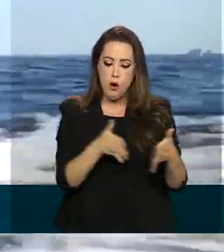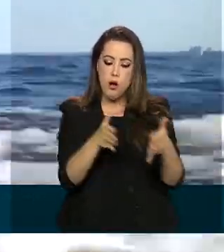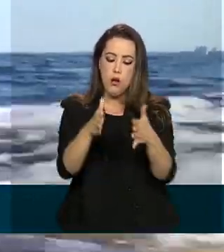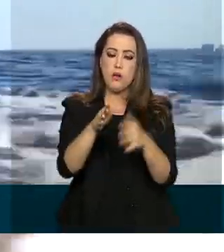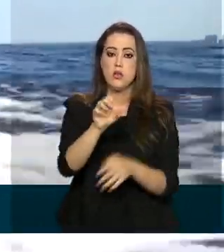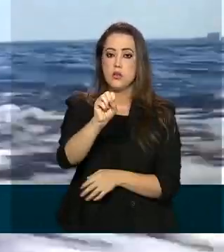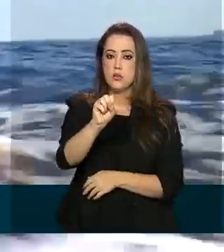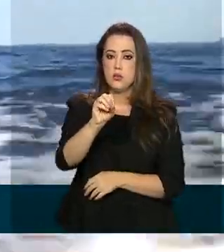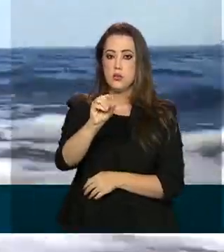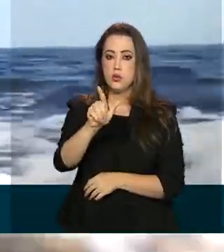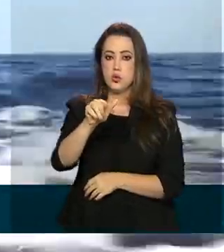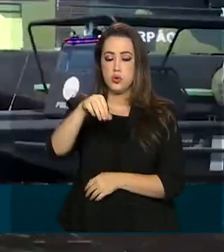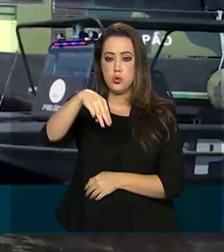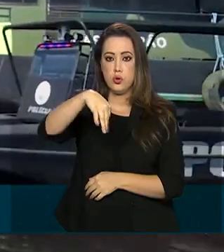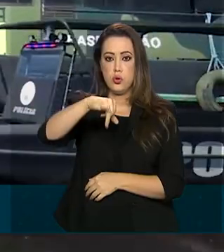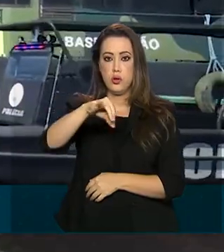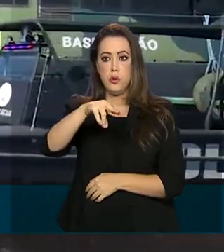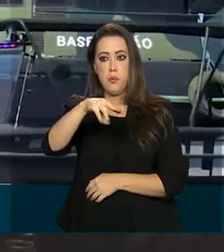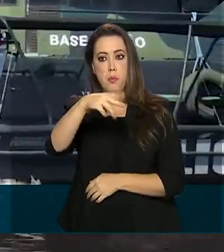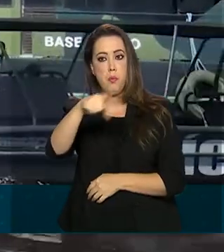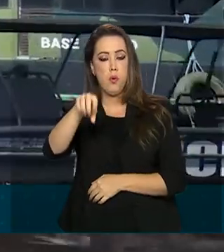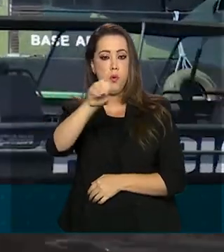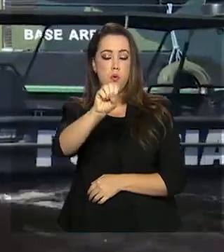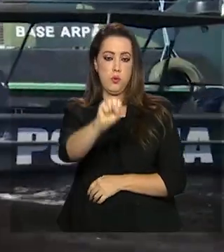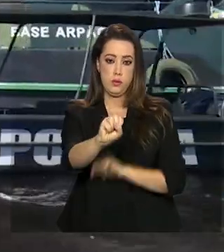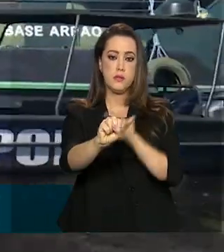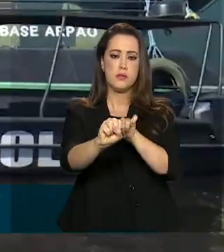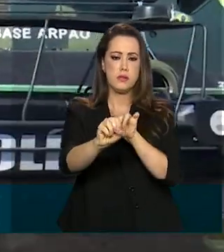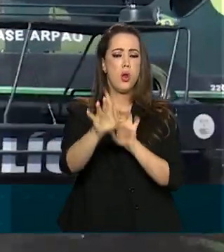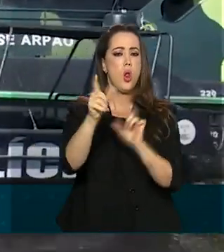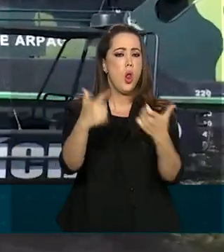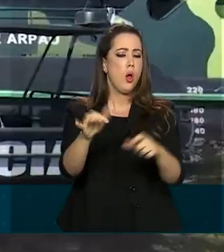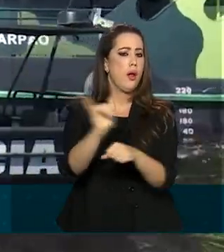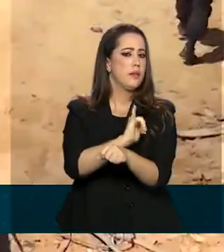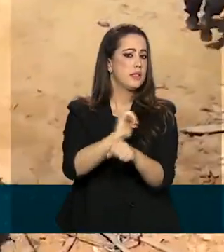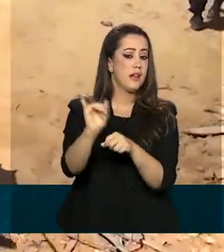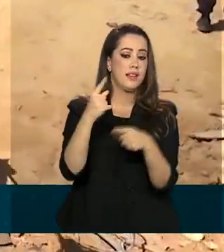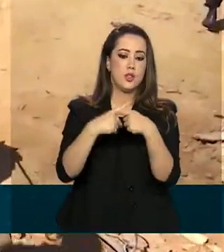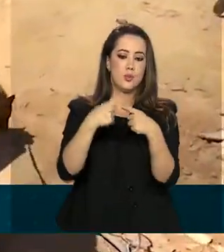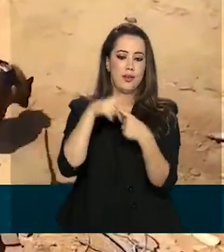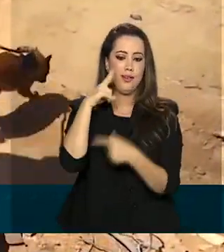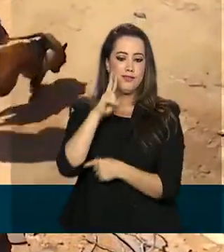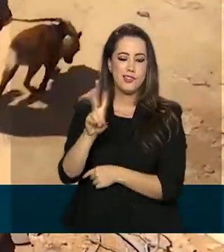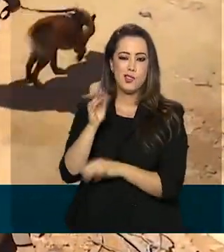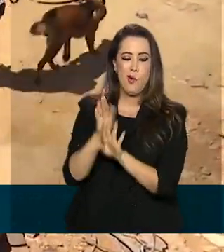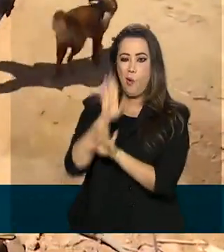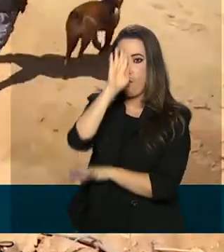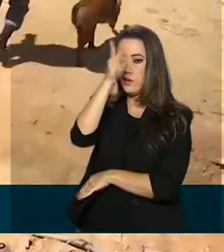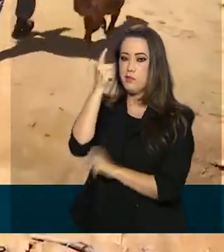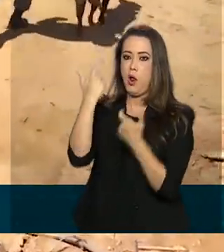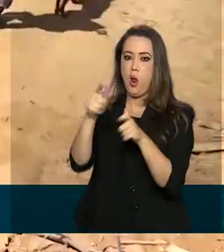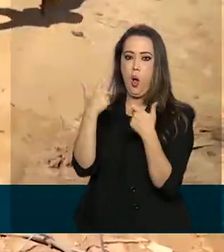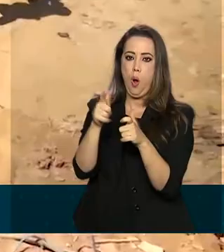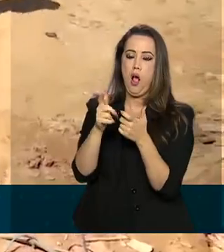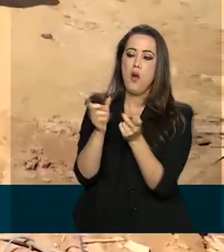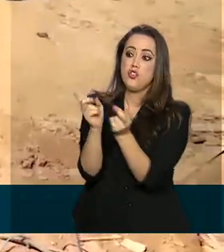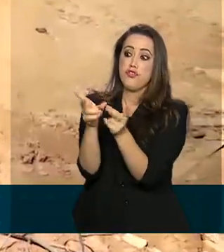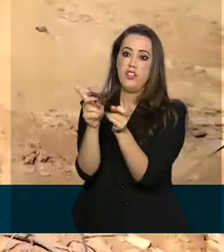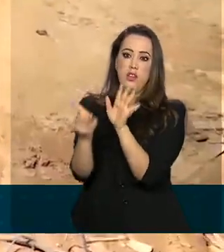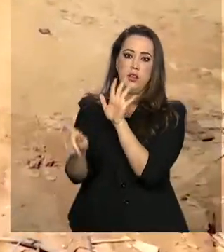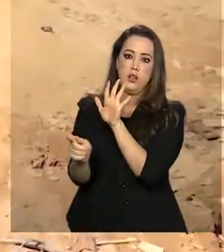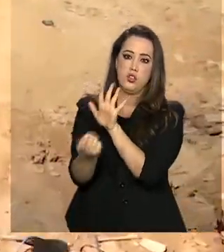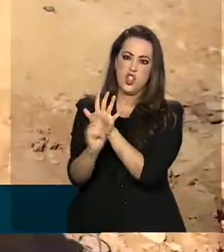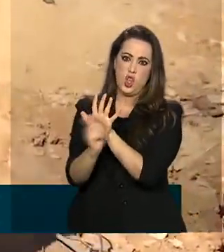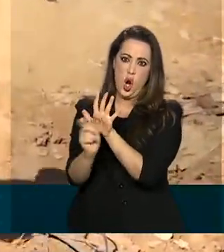de Coari e Tefé, no Amazonas. O local é estratégico, já que é considerado uma das principais rotas de escoamento de drogas,